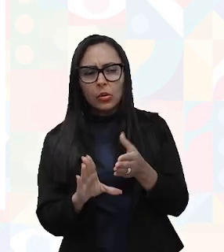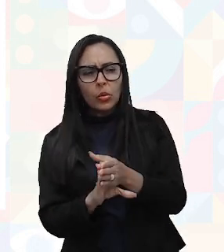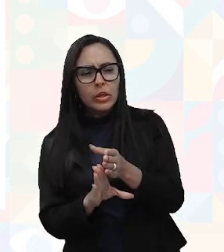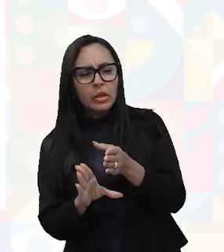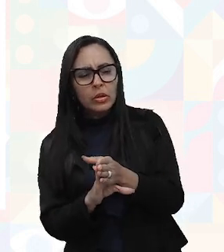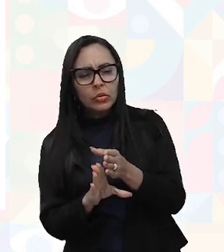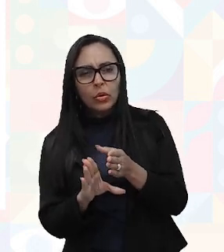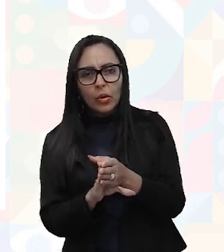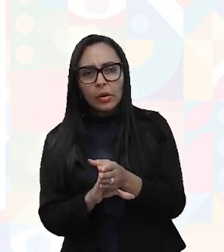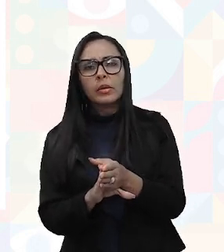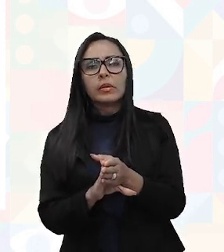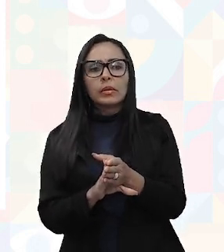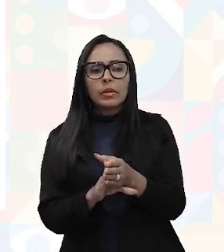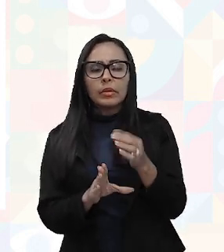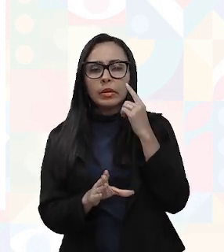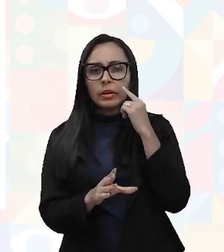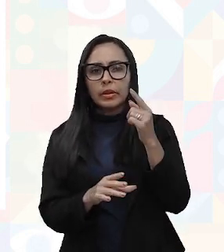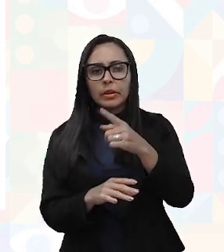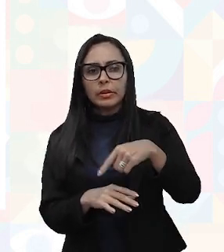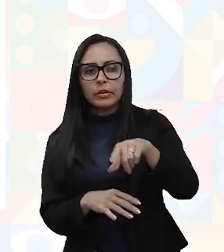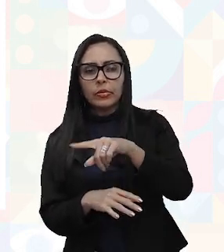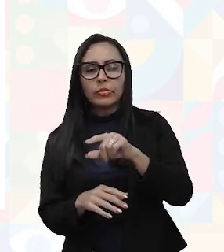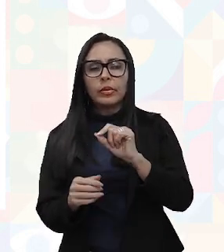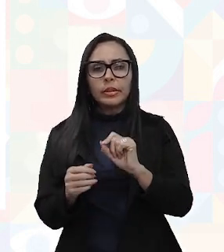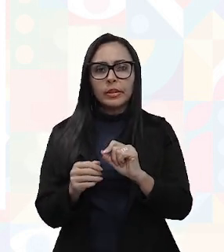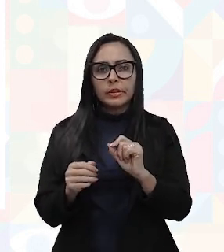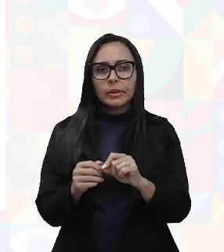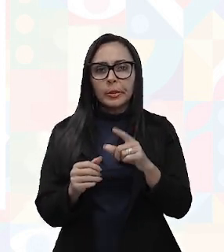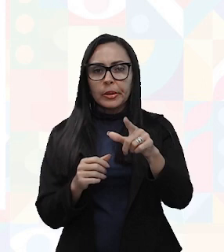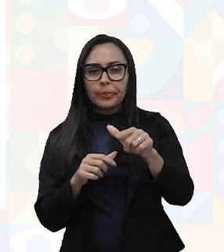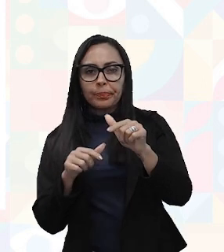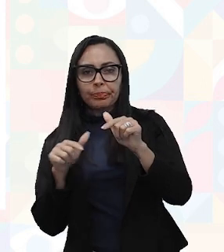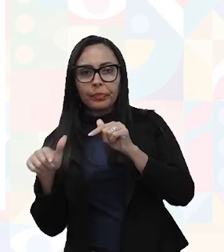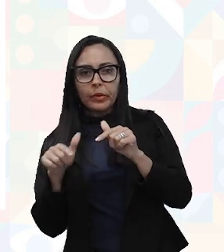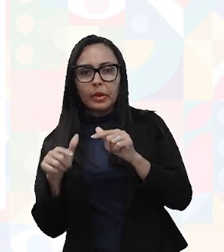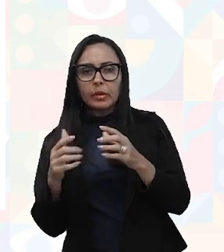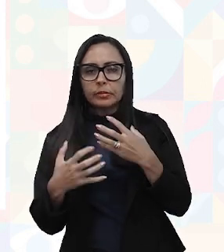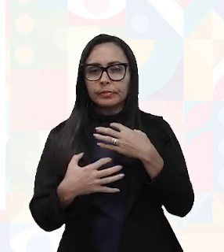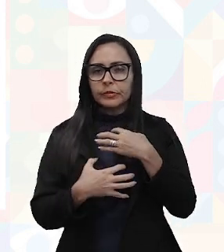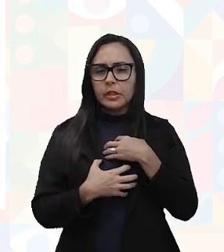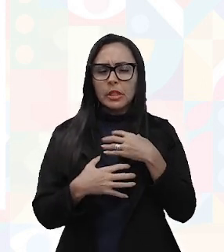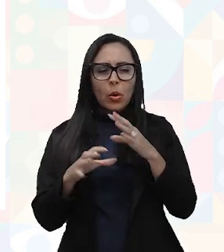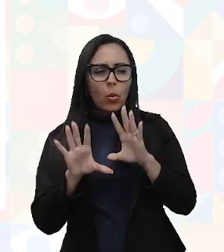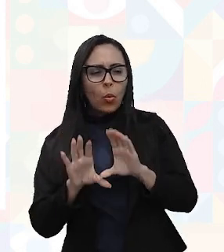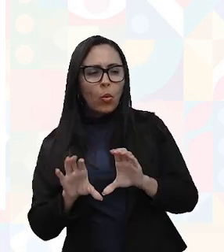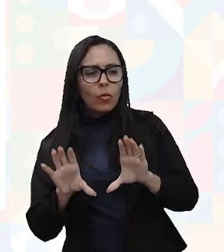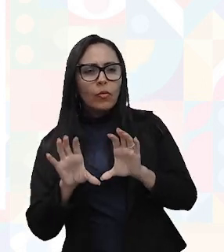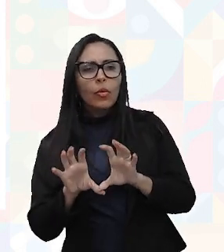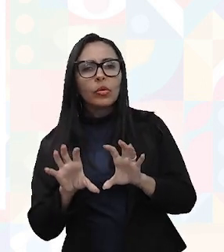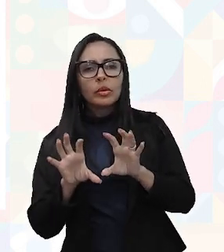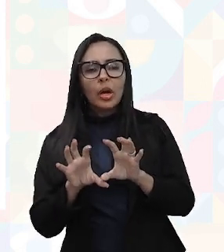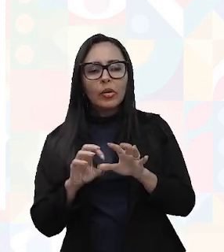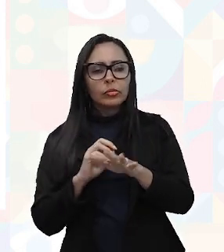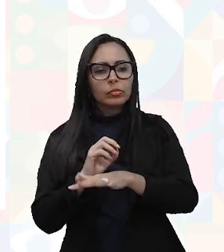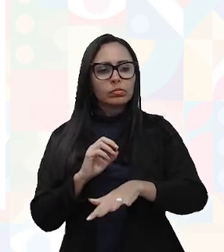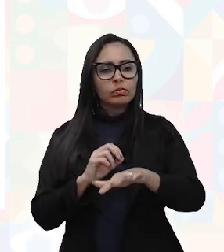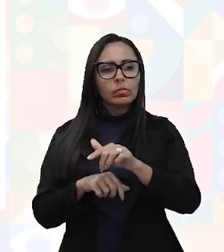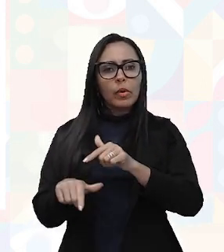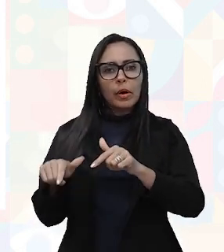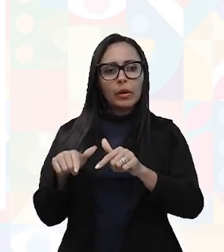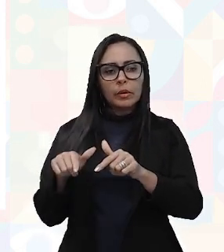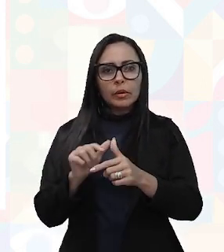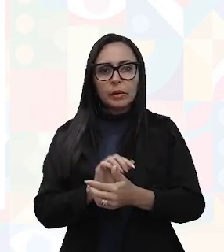orientações que são feitas para que o trabalhador se sinta mais confortável no ambiente de trabalho.